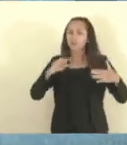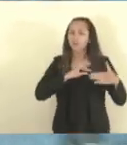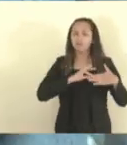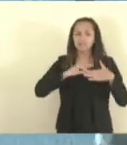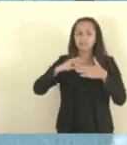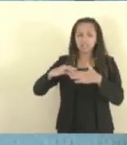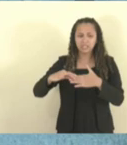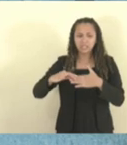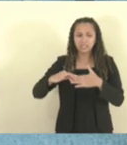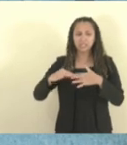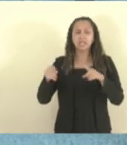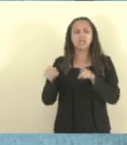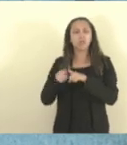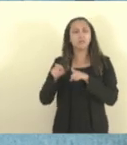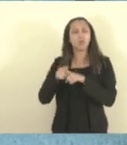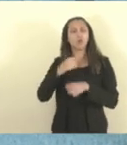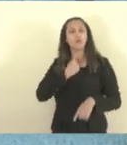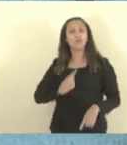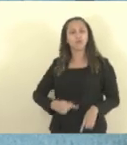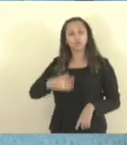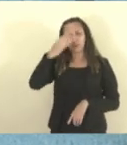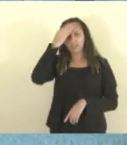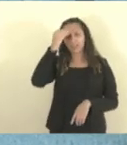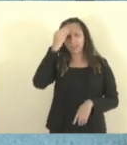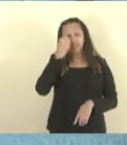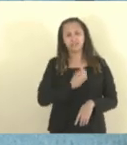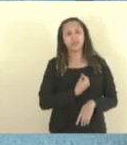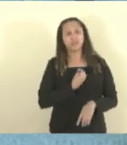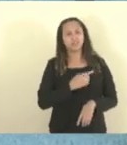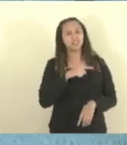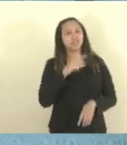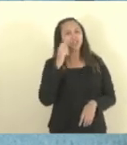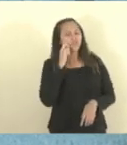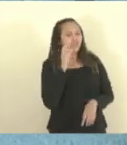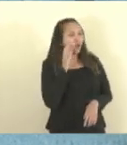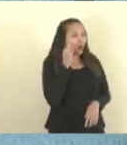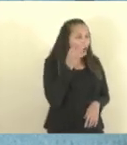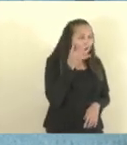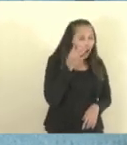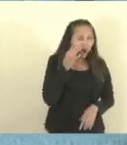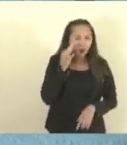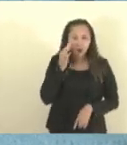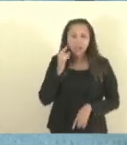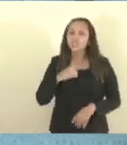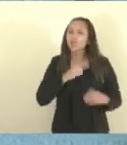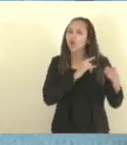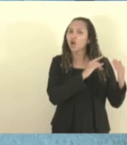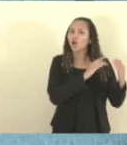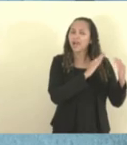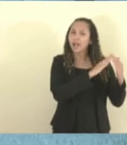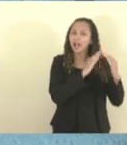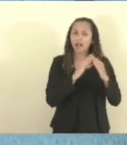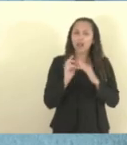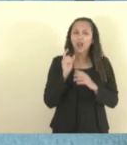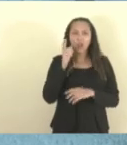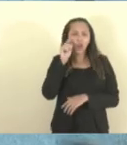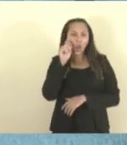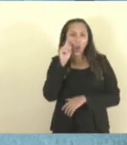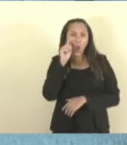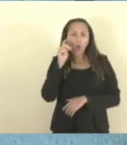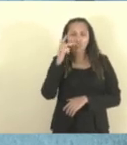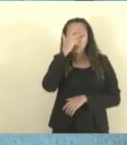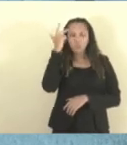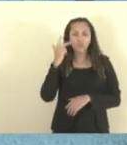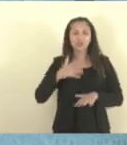presentes, incluindo o governador do Estado de Pírito Santo. Nós andamos por lá, muita atividade comercial, passei os comerciantes muito